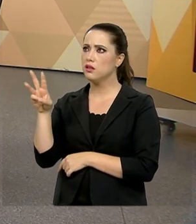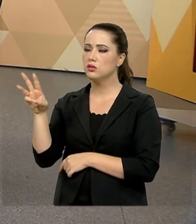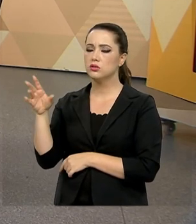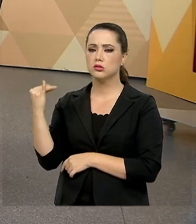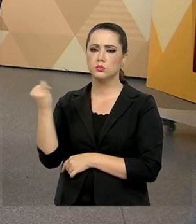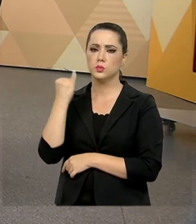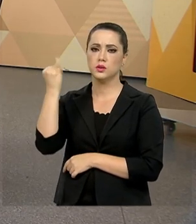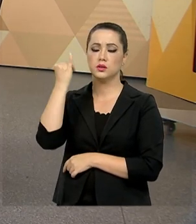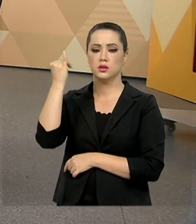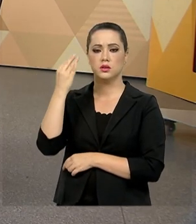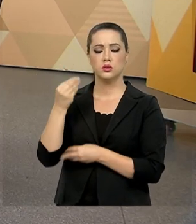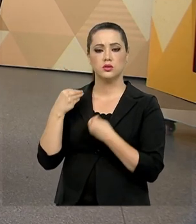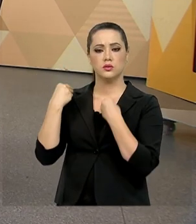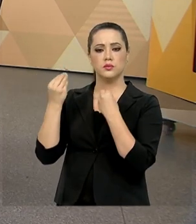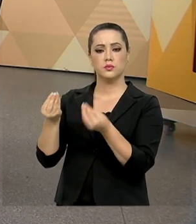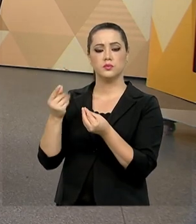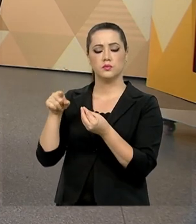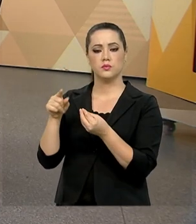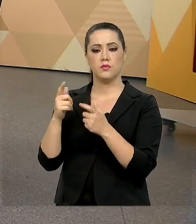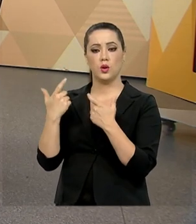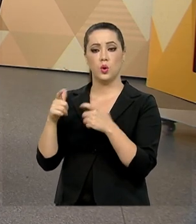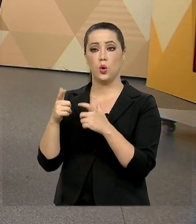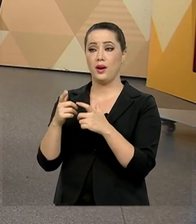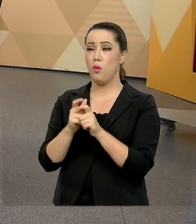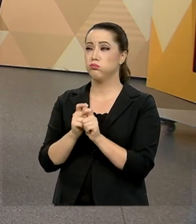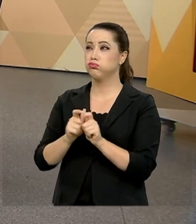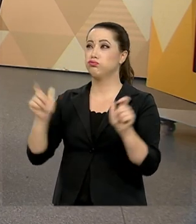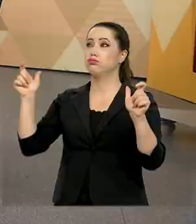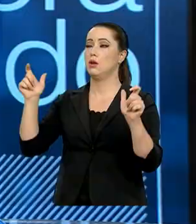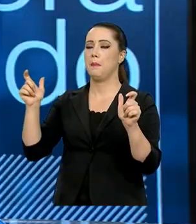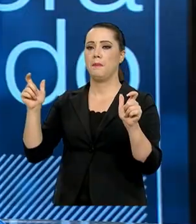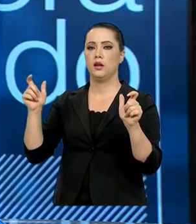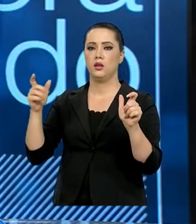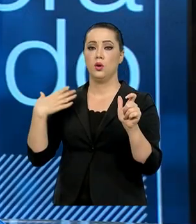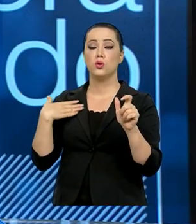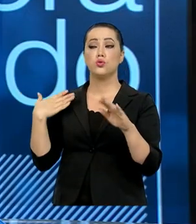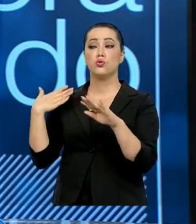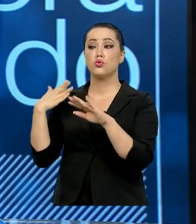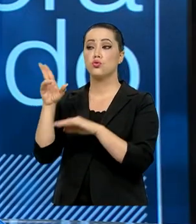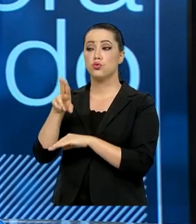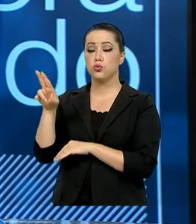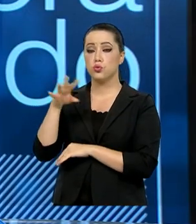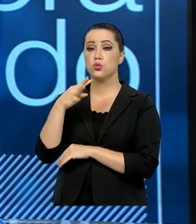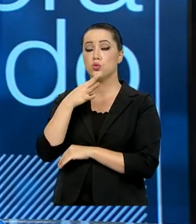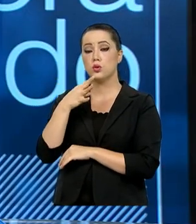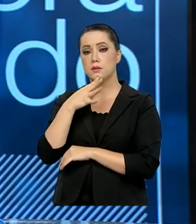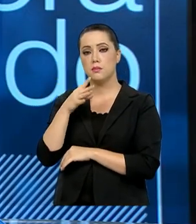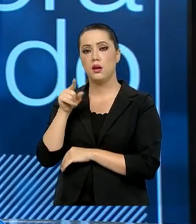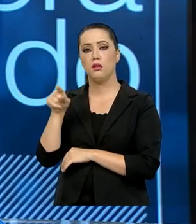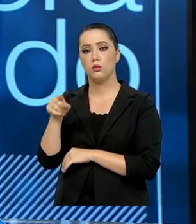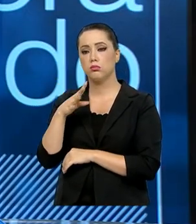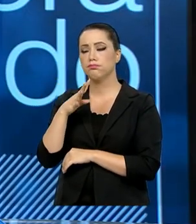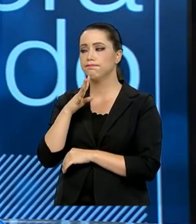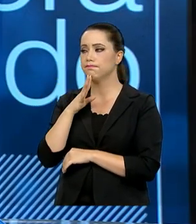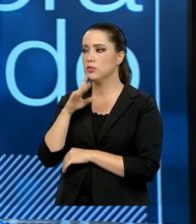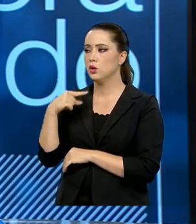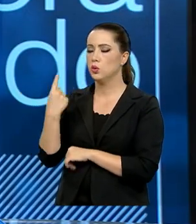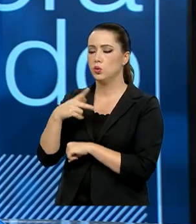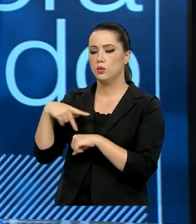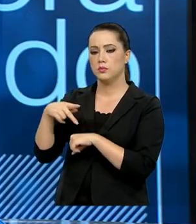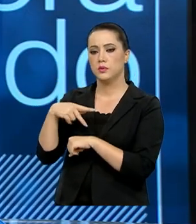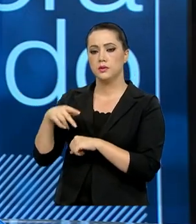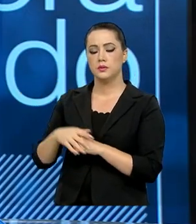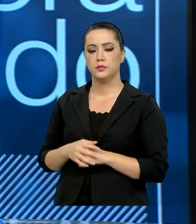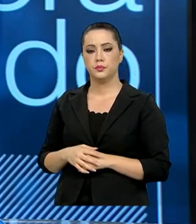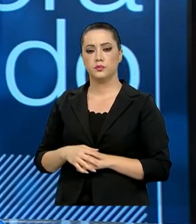patrimônio científico. É o maior acervo de acesso ao conhecimento que temos no nosso país.